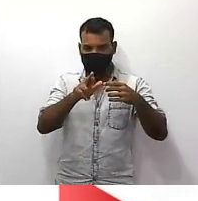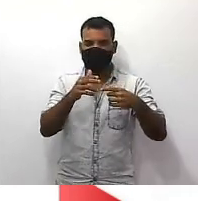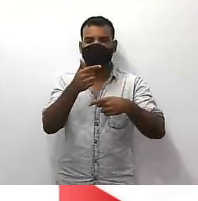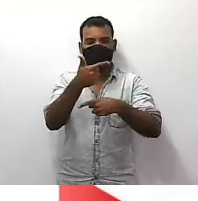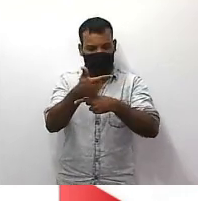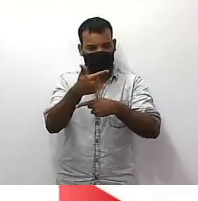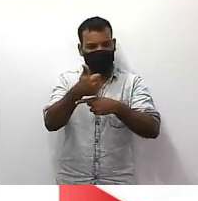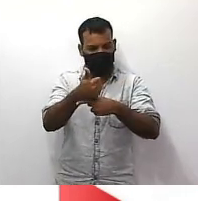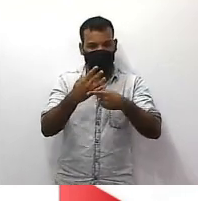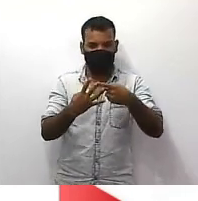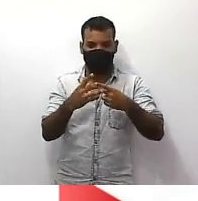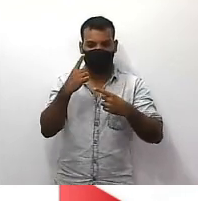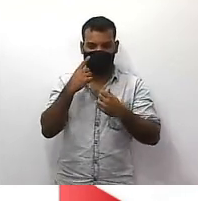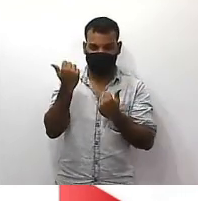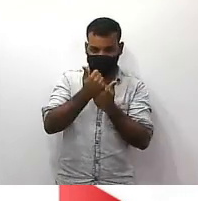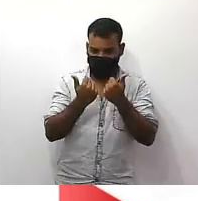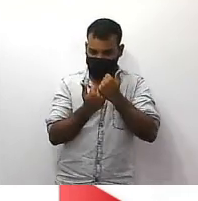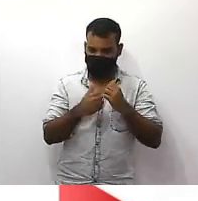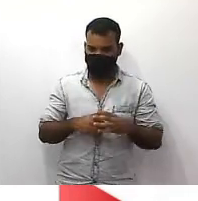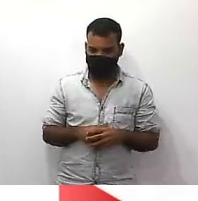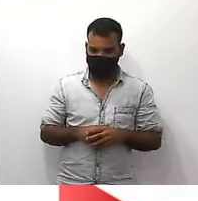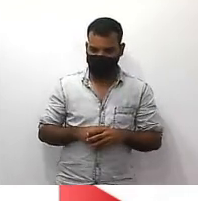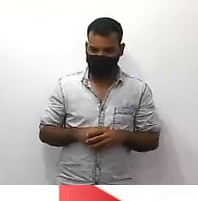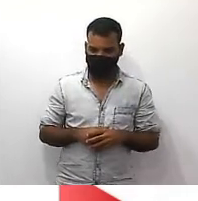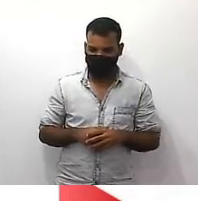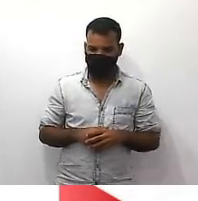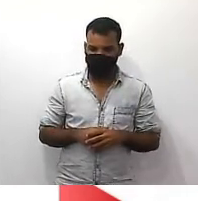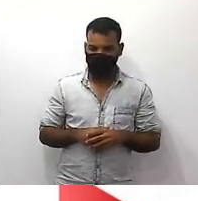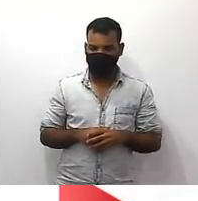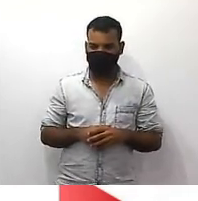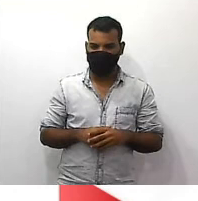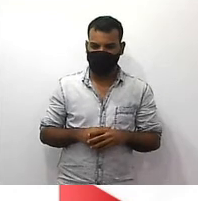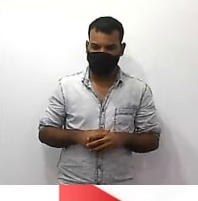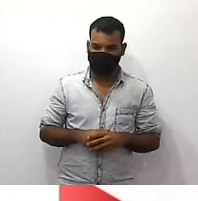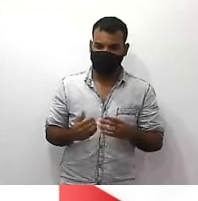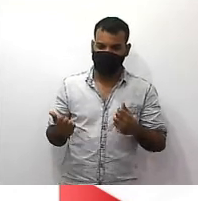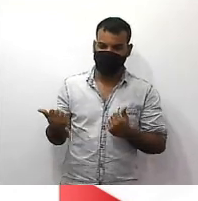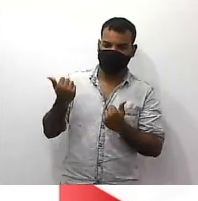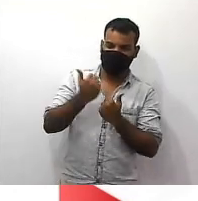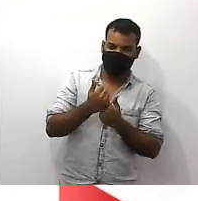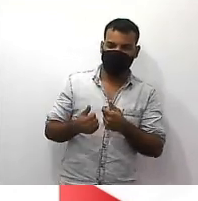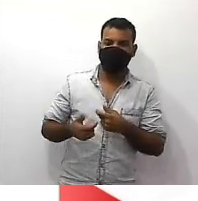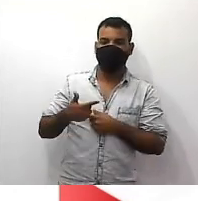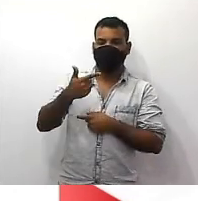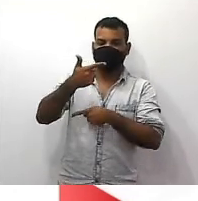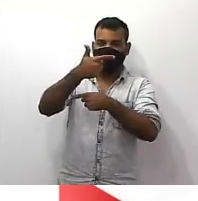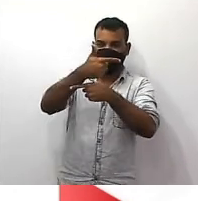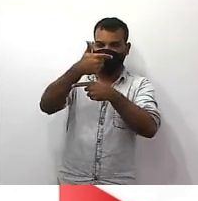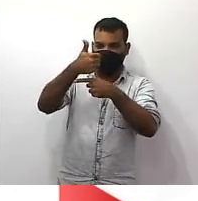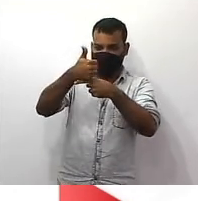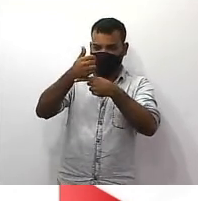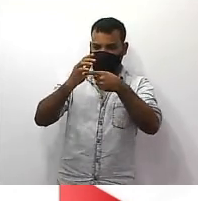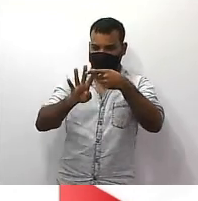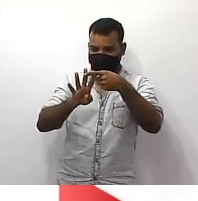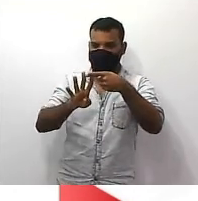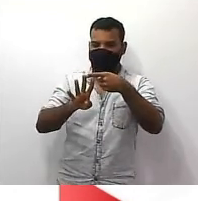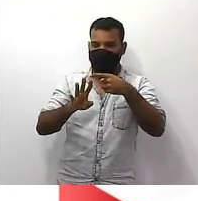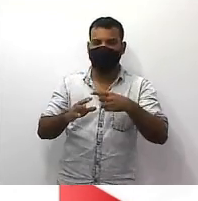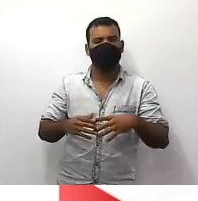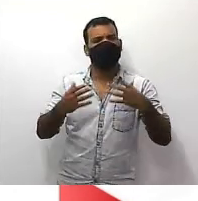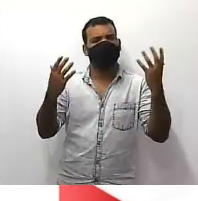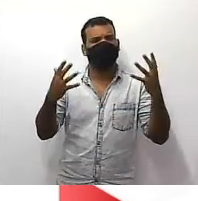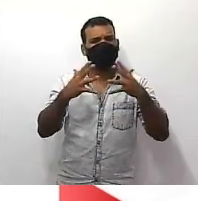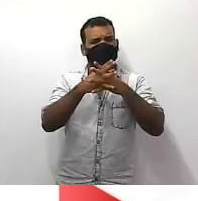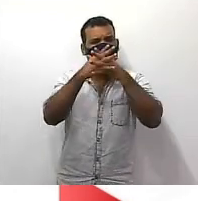lá substituir valores no lugar de 5 mais um quarto vai ficar 21 sobre 4 nossa professor ficou